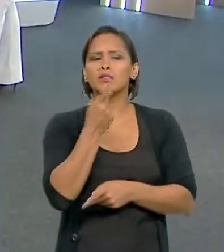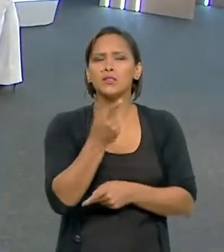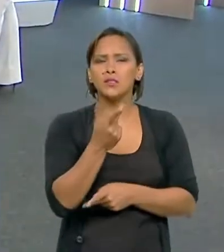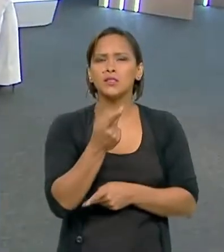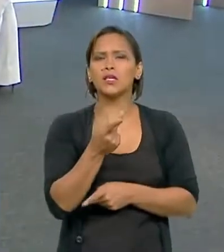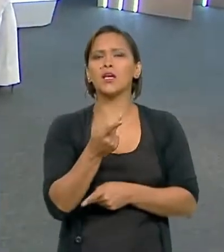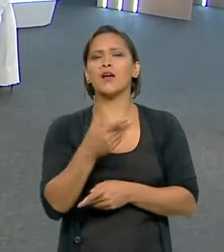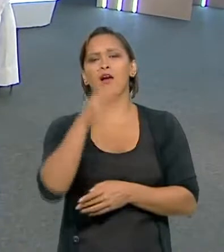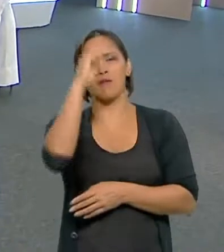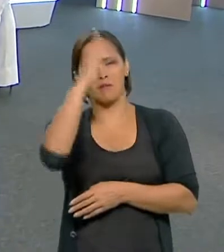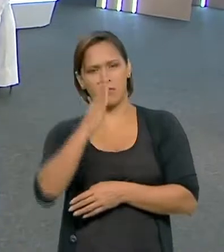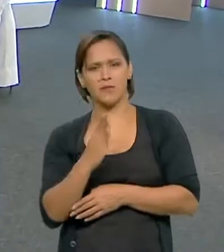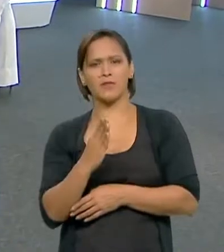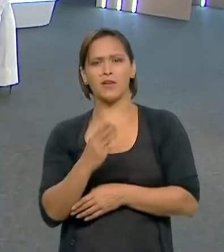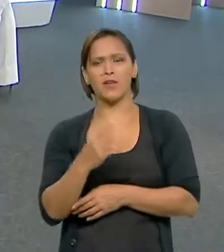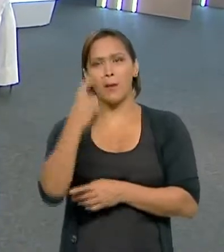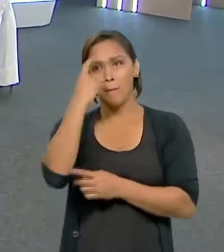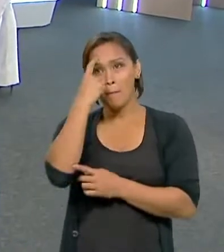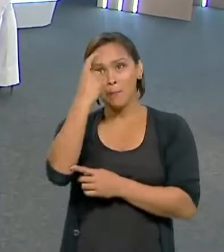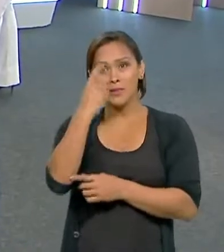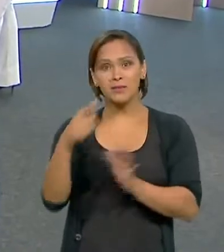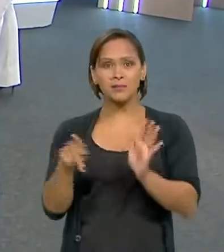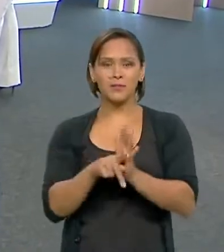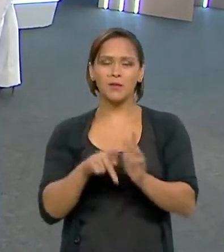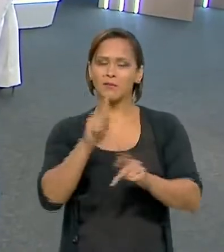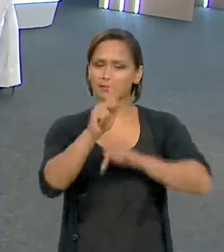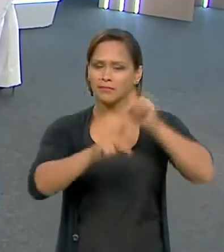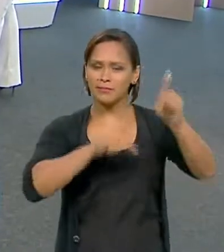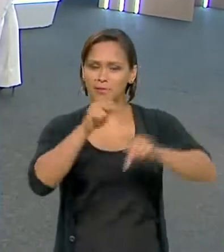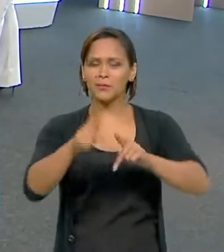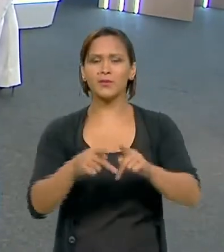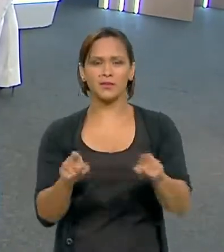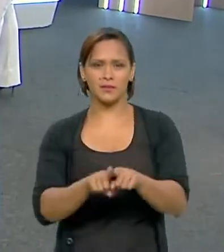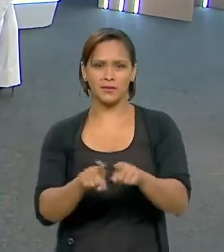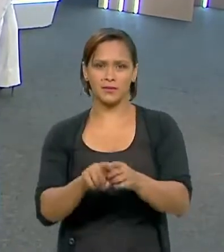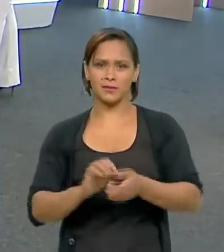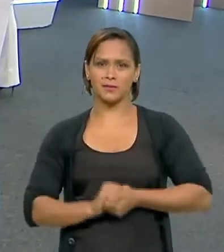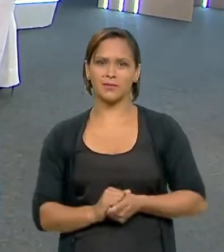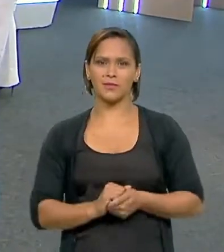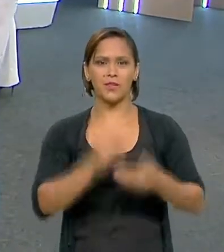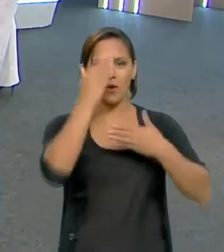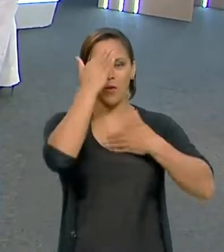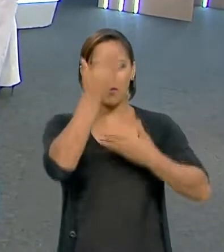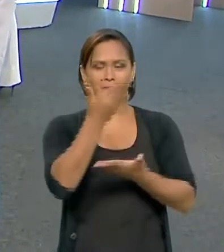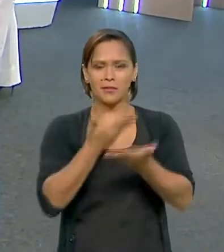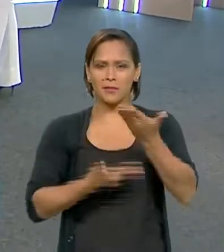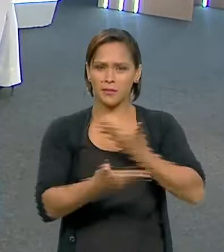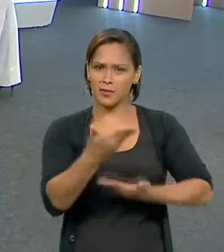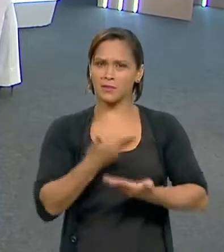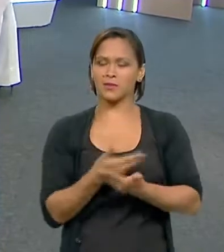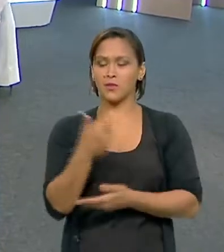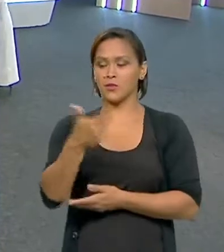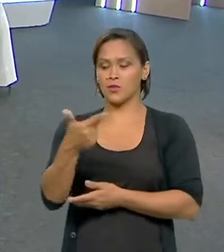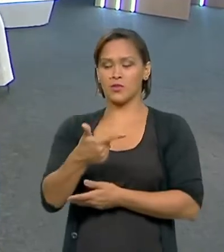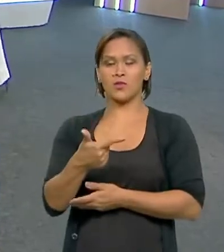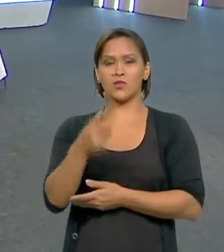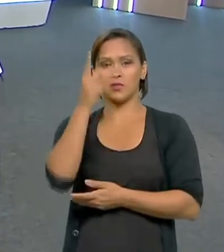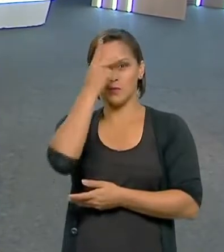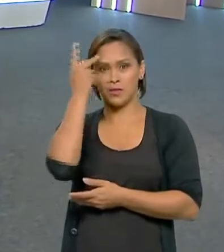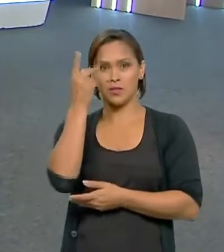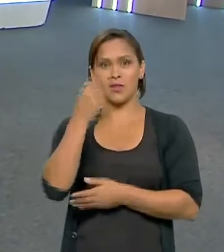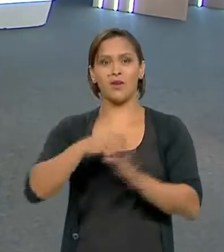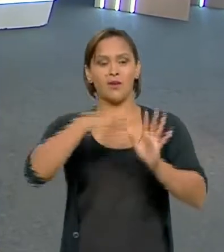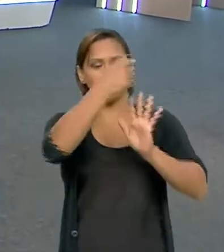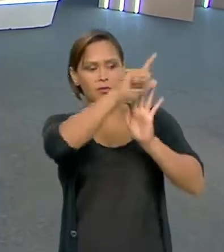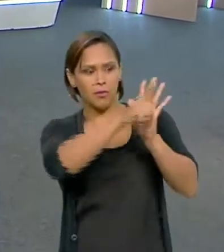a dizer. O pensamento do povo brasileiro também. Obrigada pela participação desses dois colegas. Ministro, o primeiro deu uma